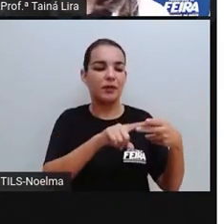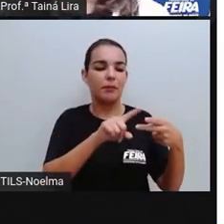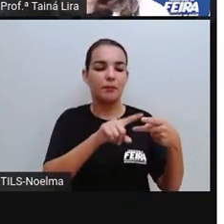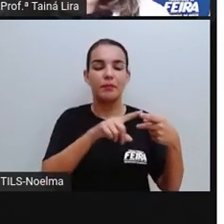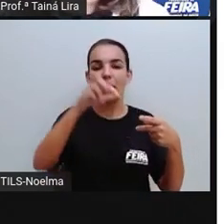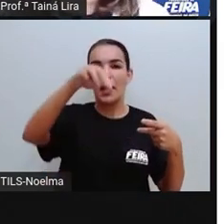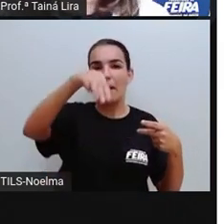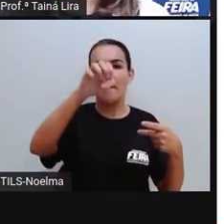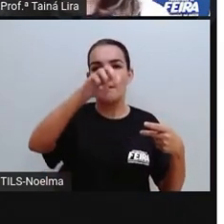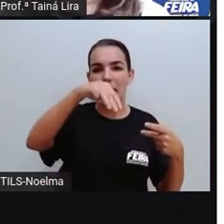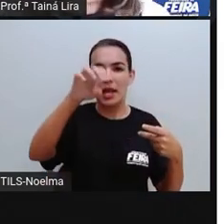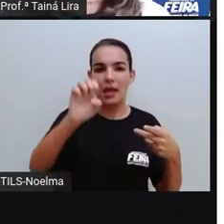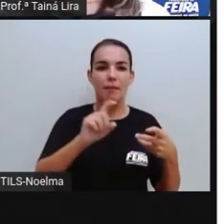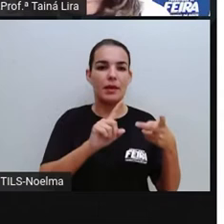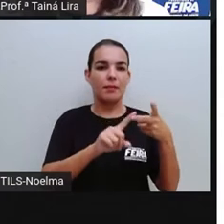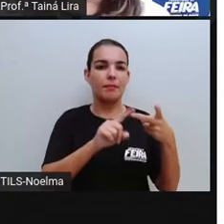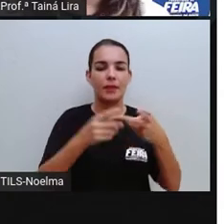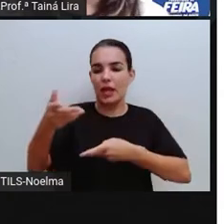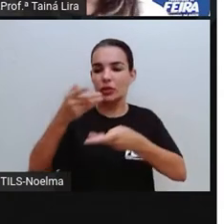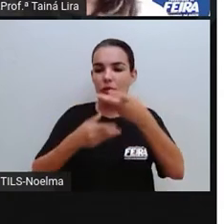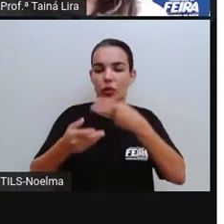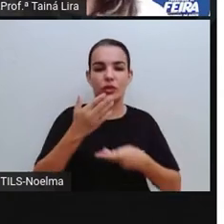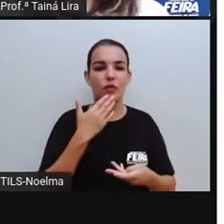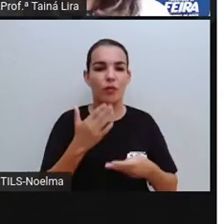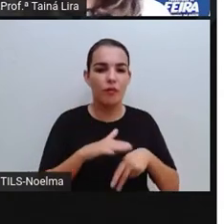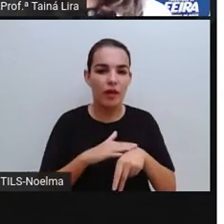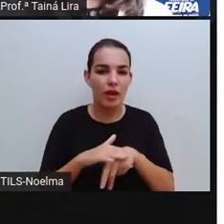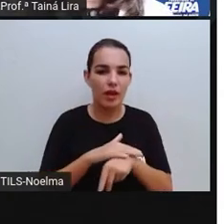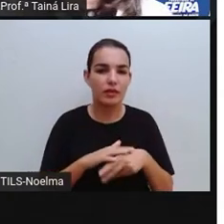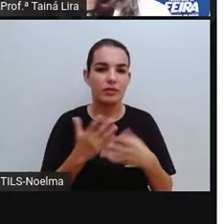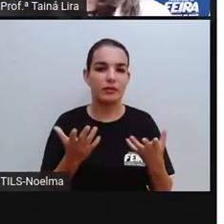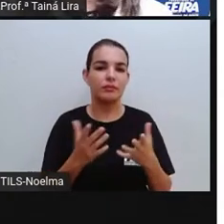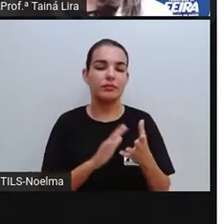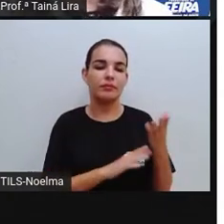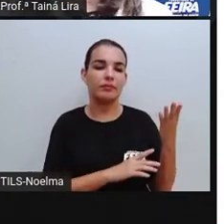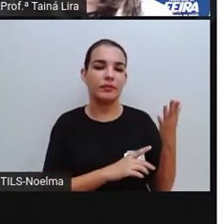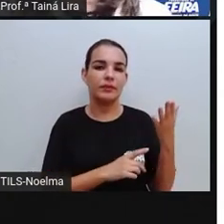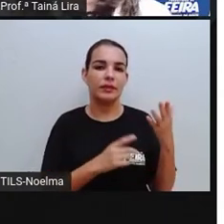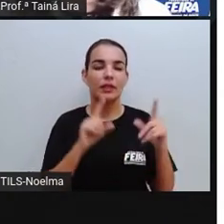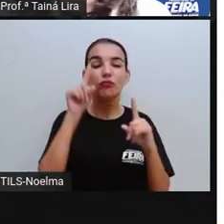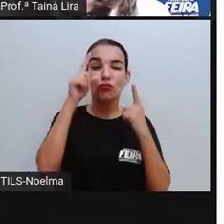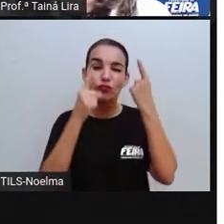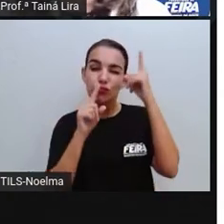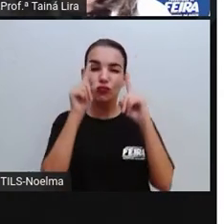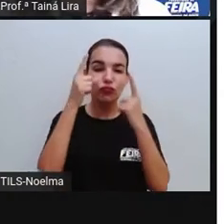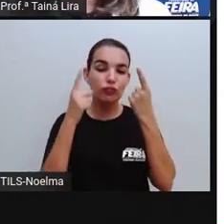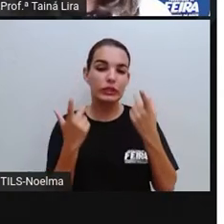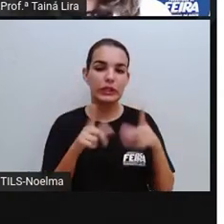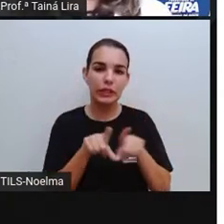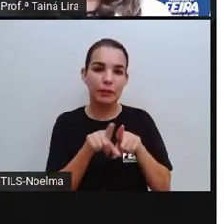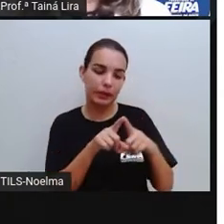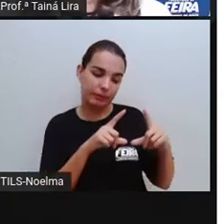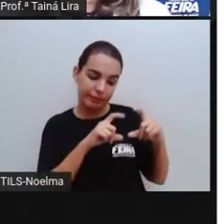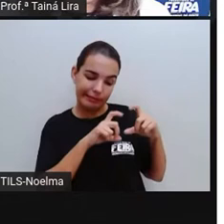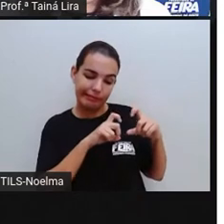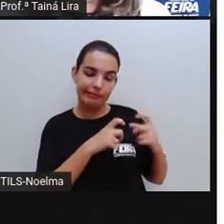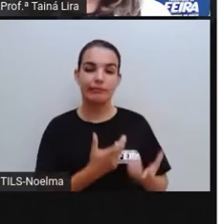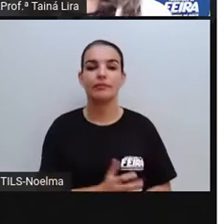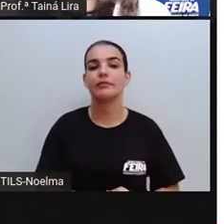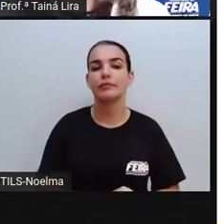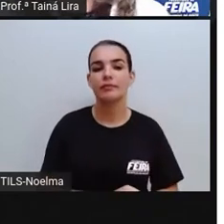os podcasts, os emojis, as figurinhas, são recursos que nós utilizamos aí, tá? Então,